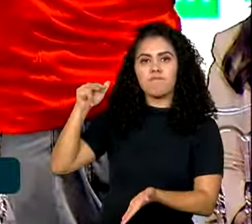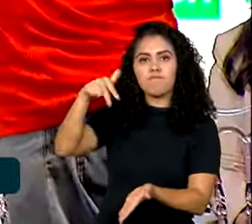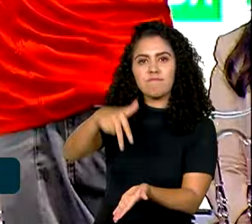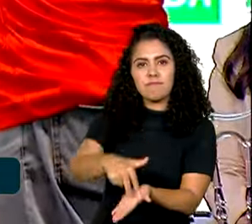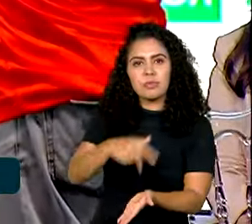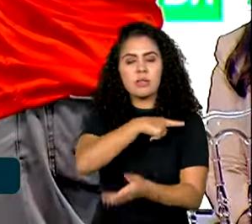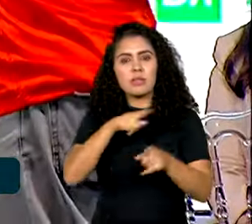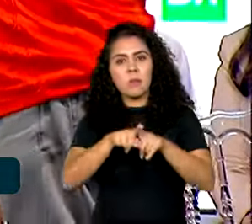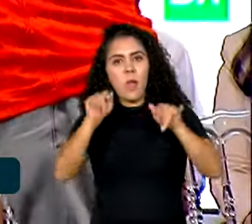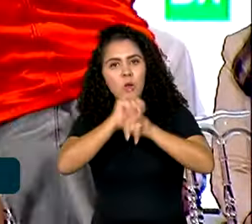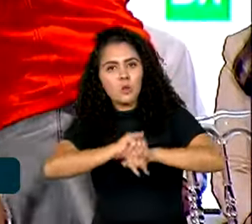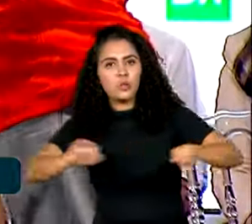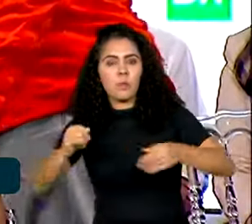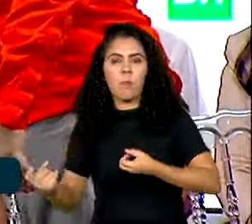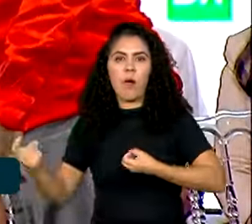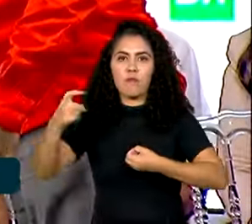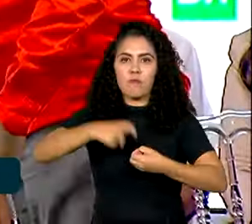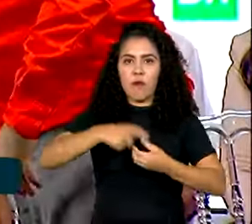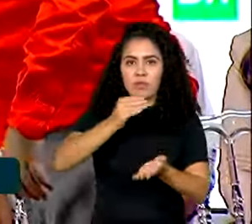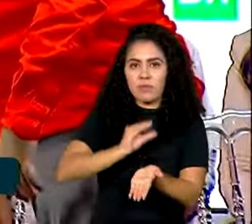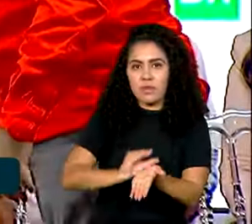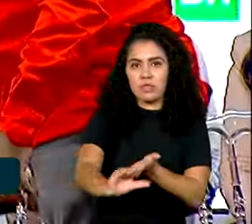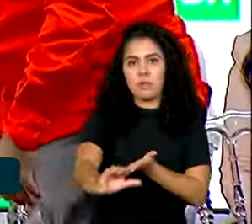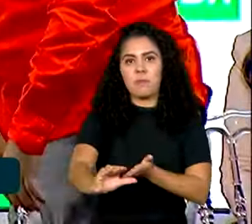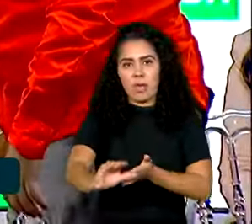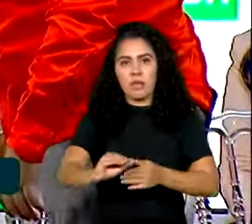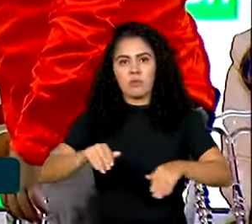retomada de investimentos na refinaria.